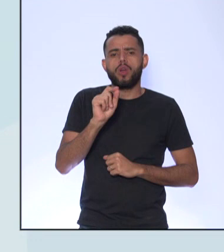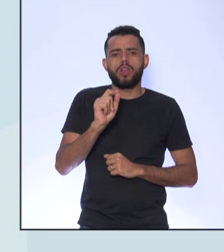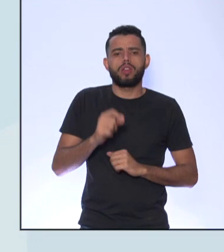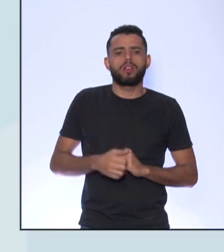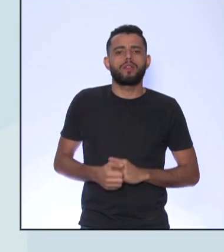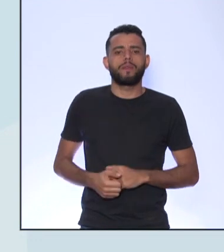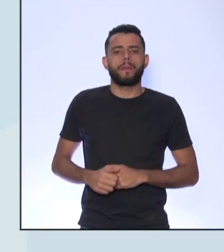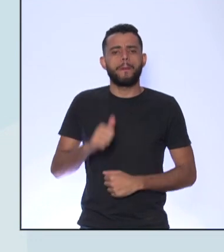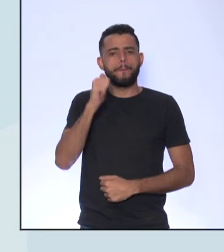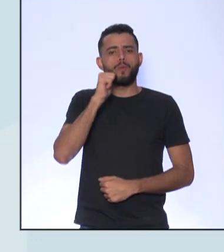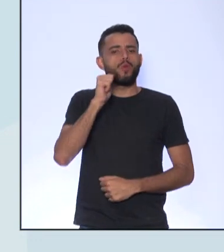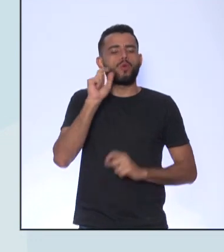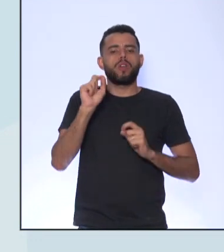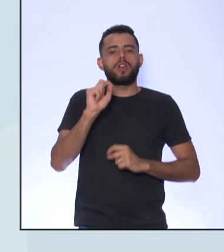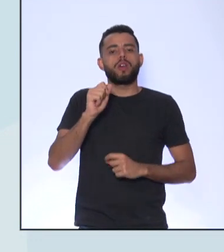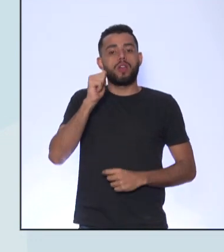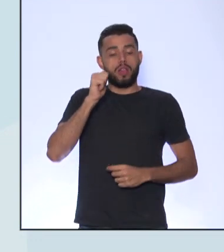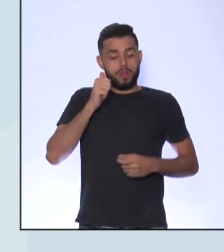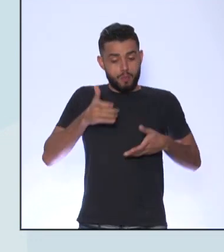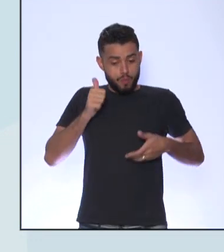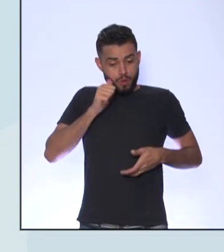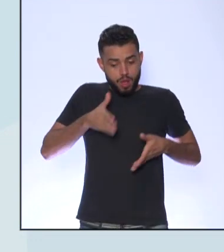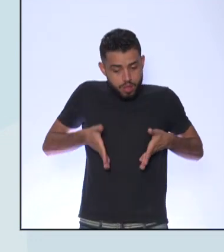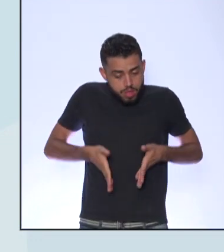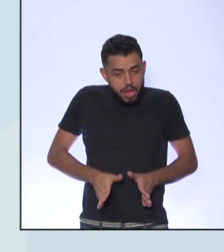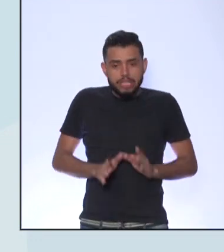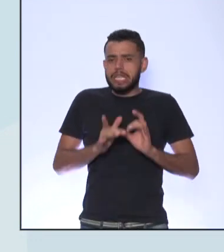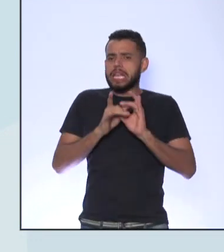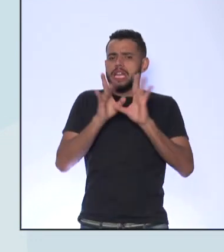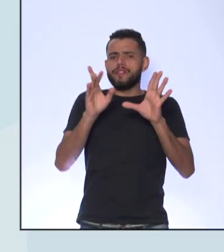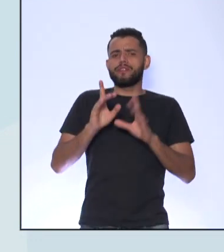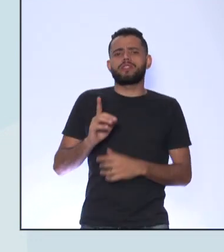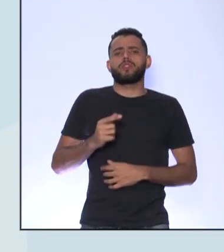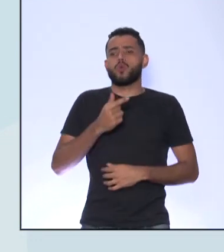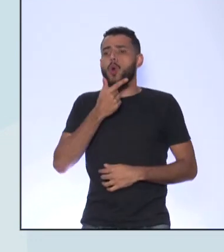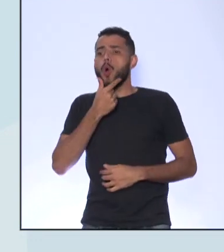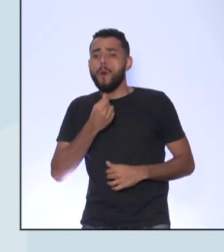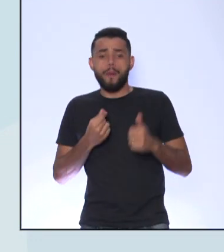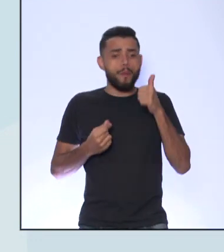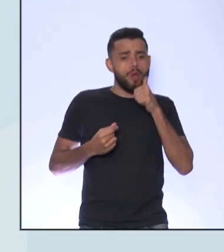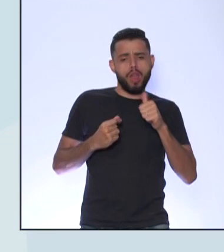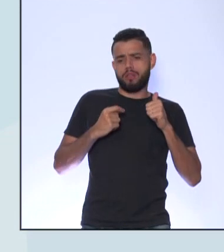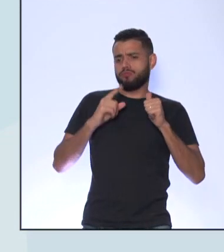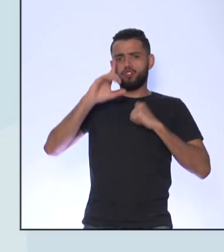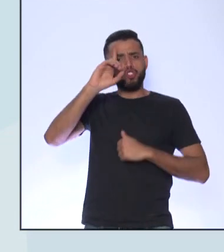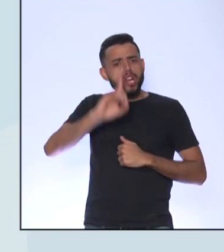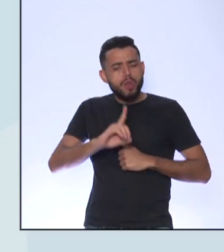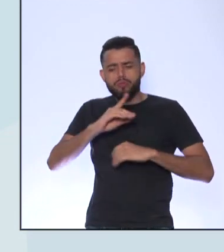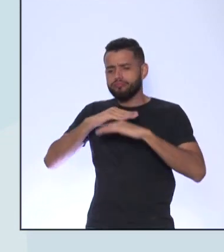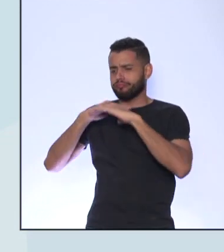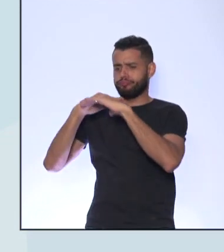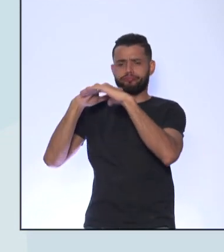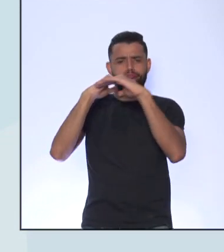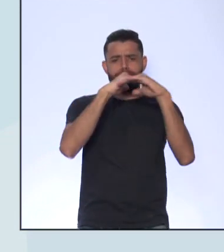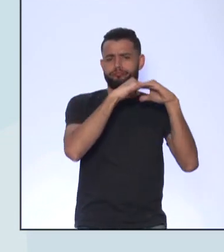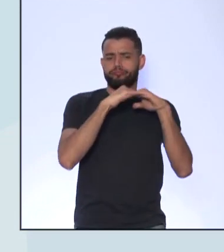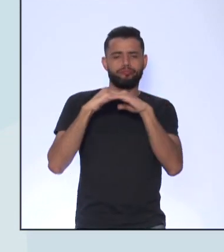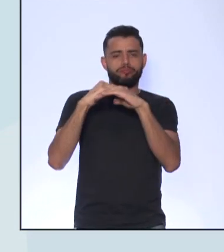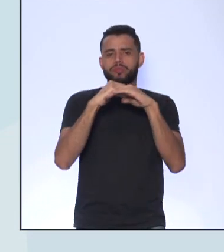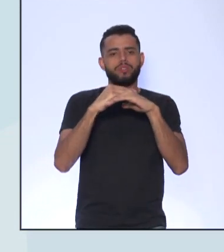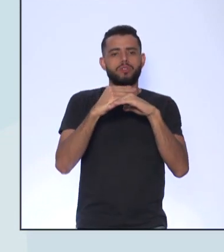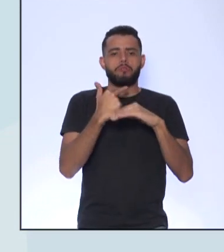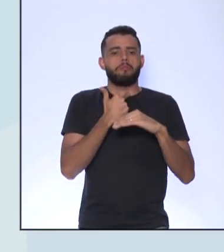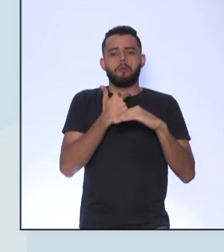mulher nasce livre E tem os mesmos direitos do homem As distinções sociais só podem ser baseadas no interesse comum